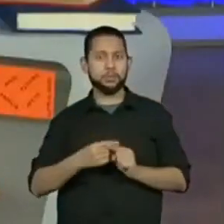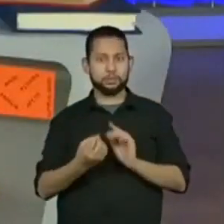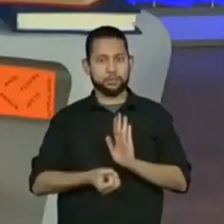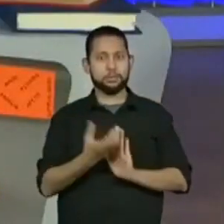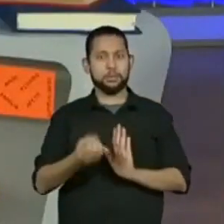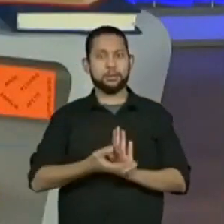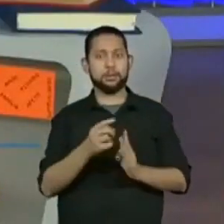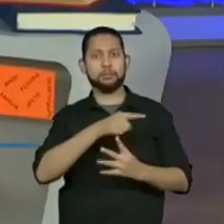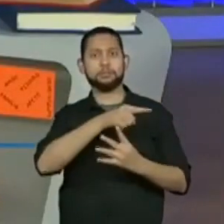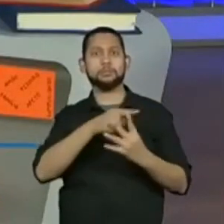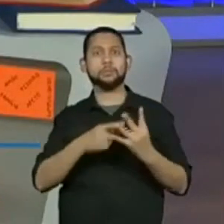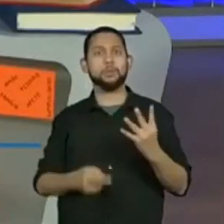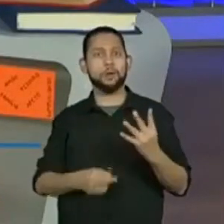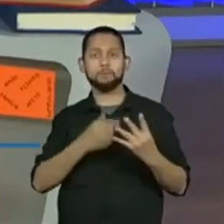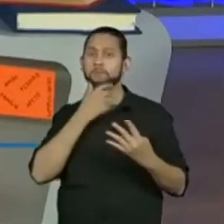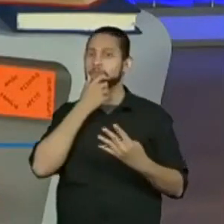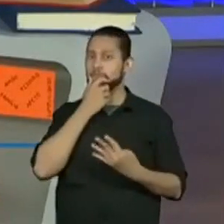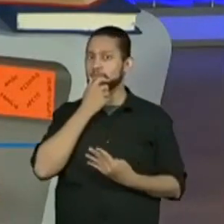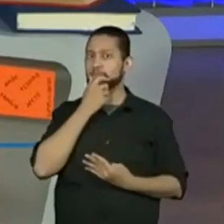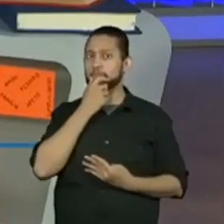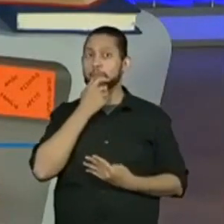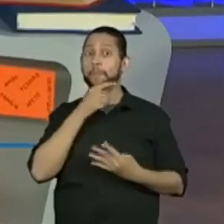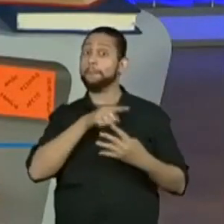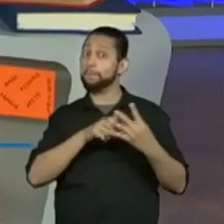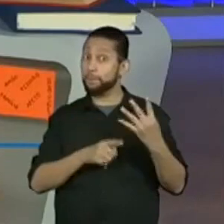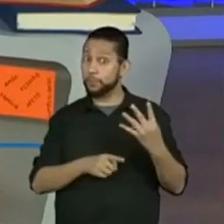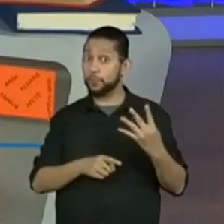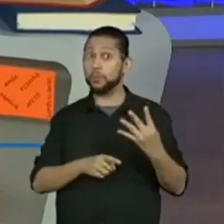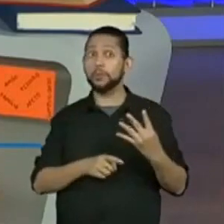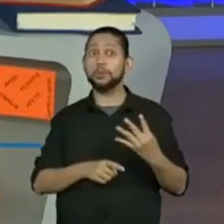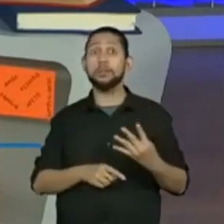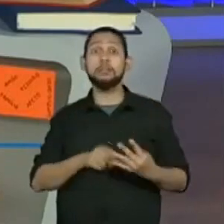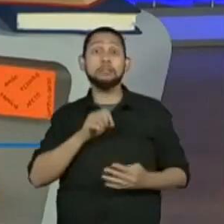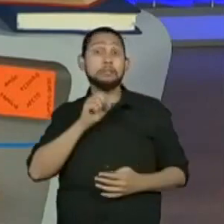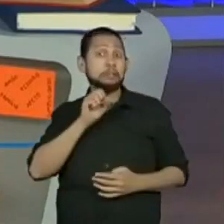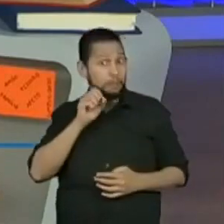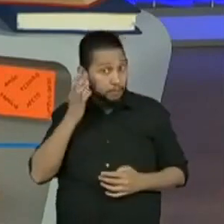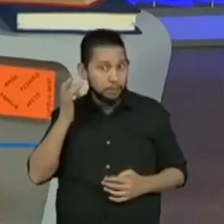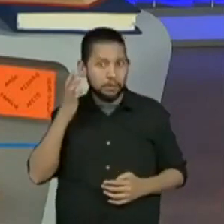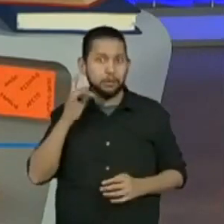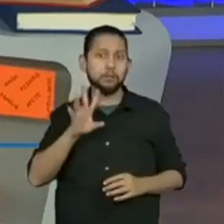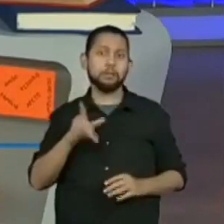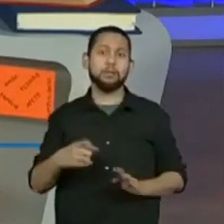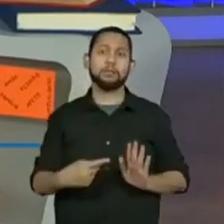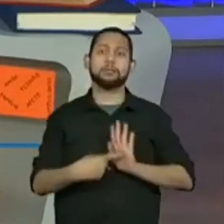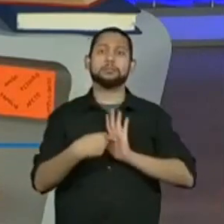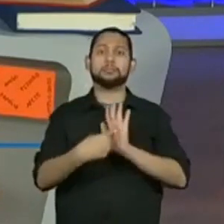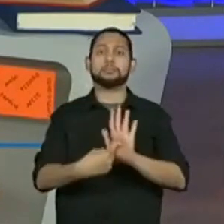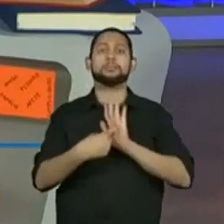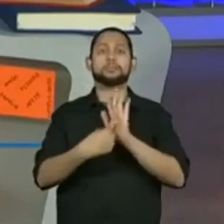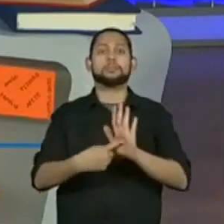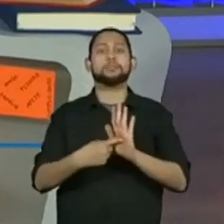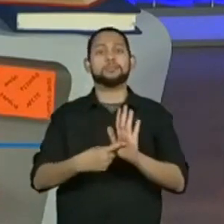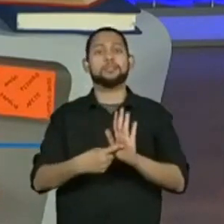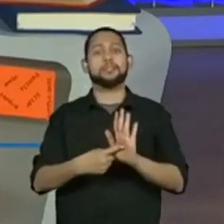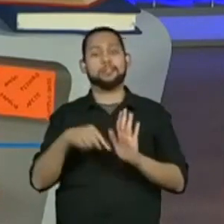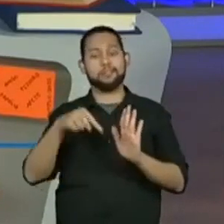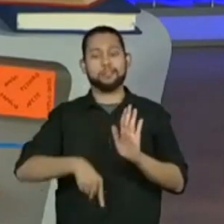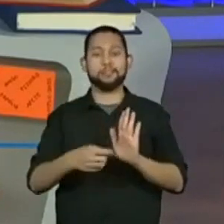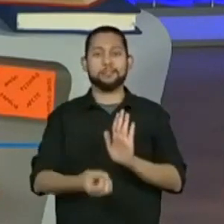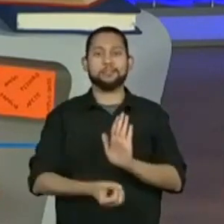Então, estes foram os nossos poemas, que serão apresentados no nosso sarau.